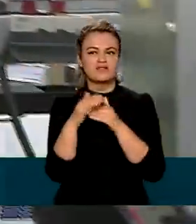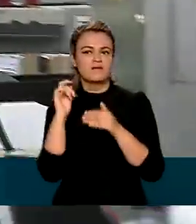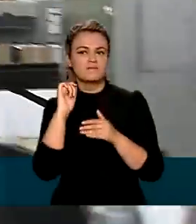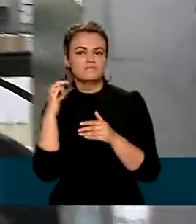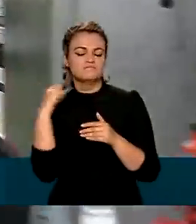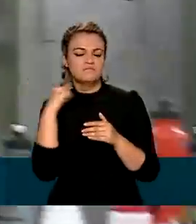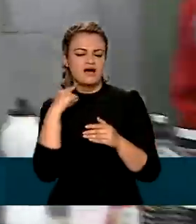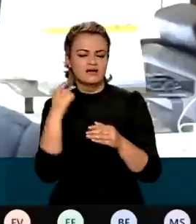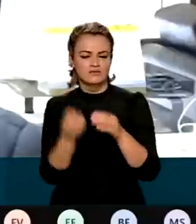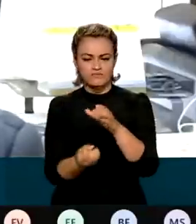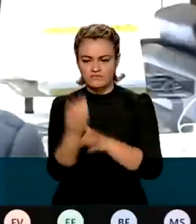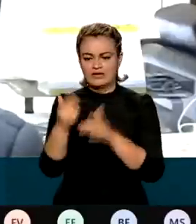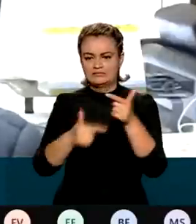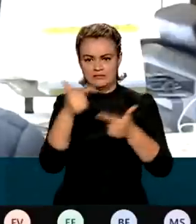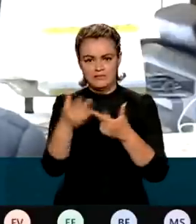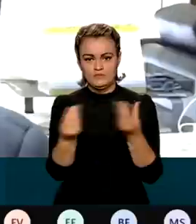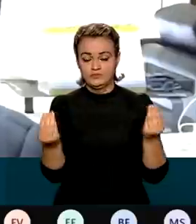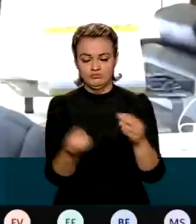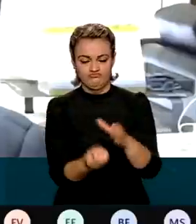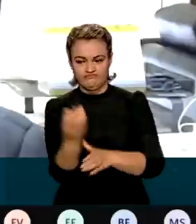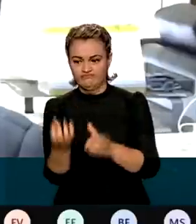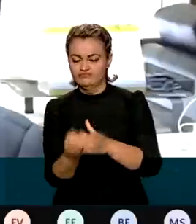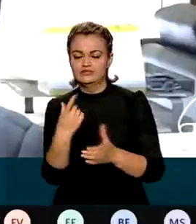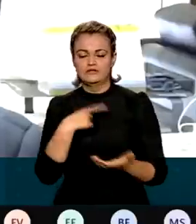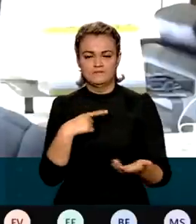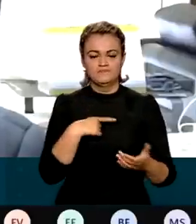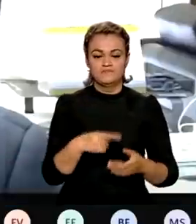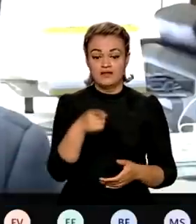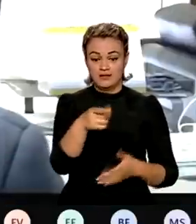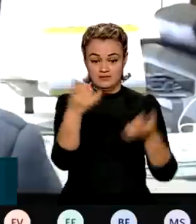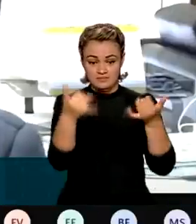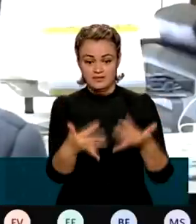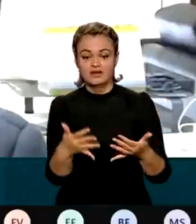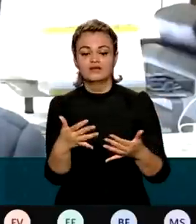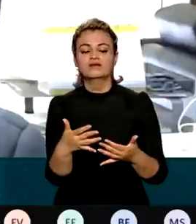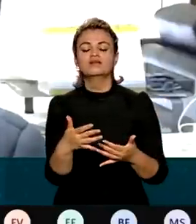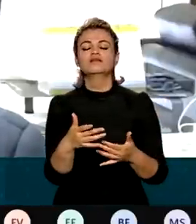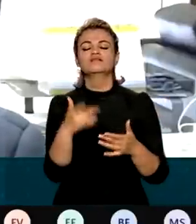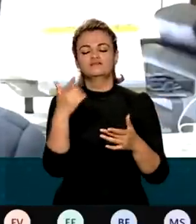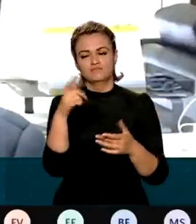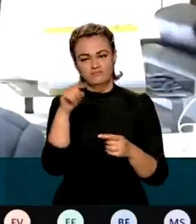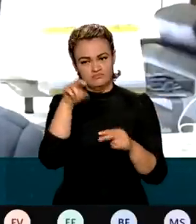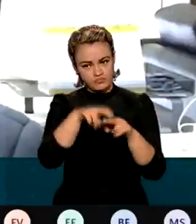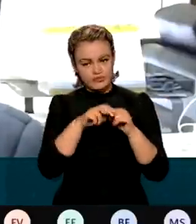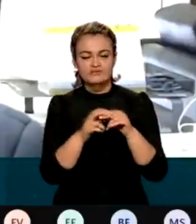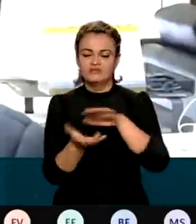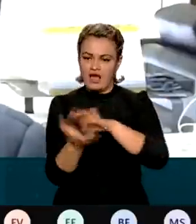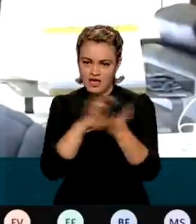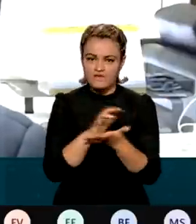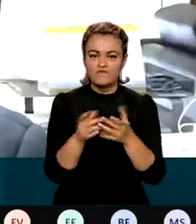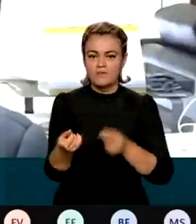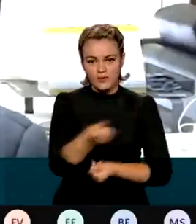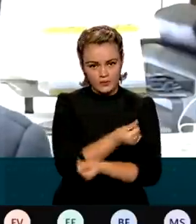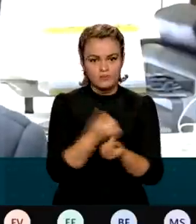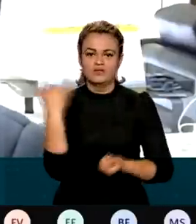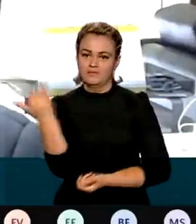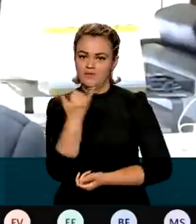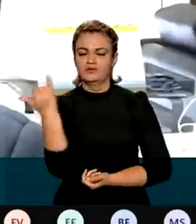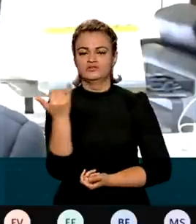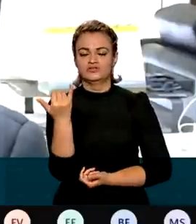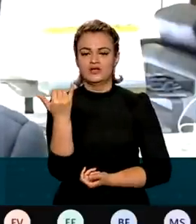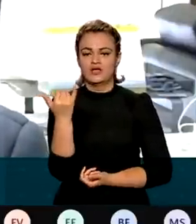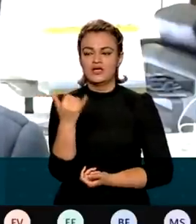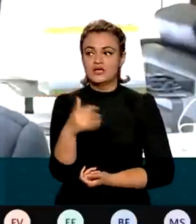geradas no país. É mais um motivo para nós insistirmos na agenda de reformas econômicas. Quanto mais rápido